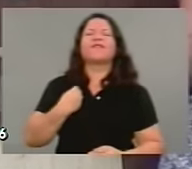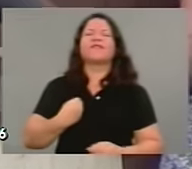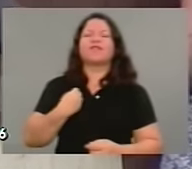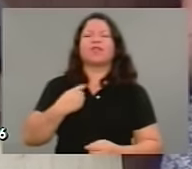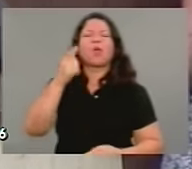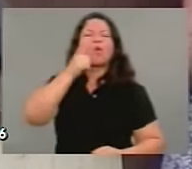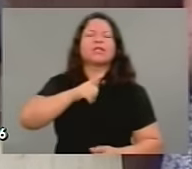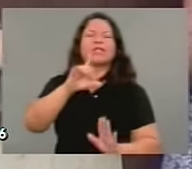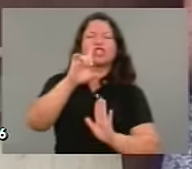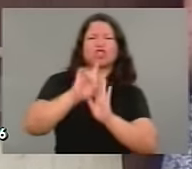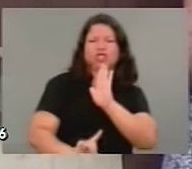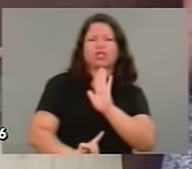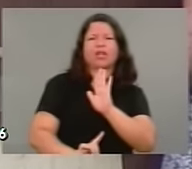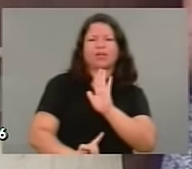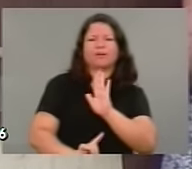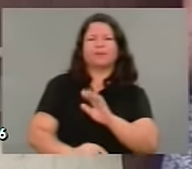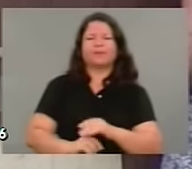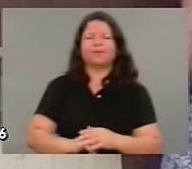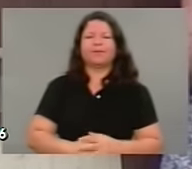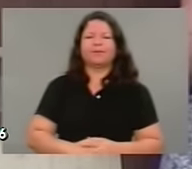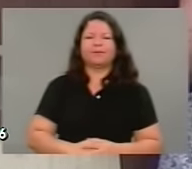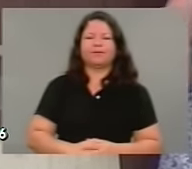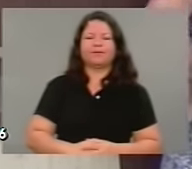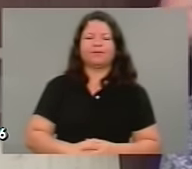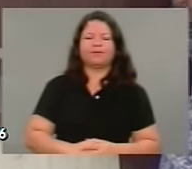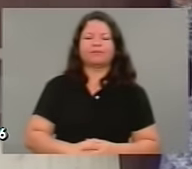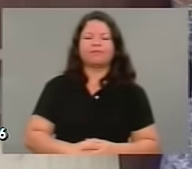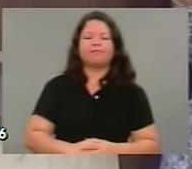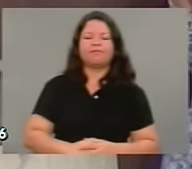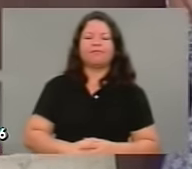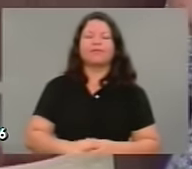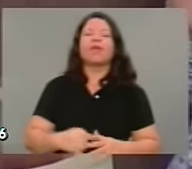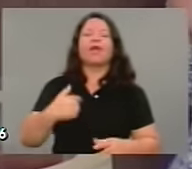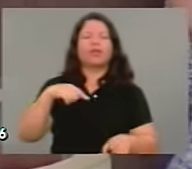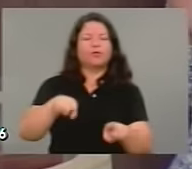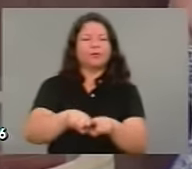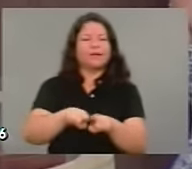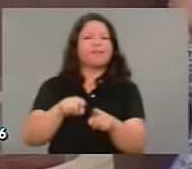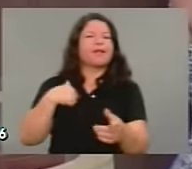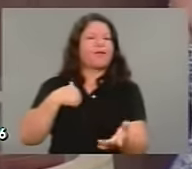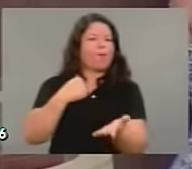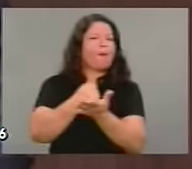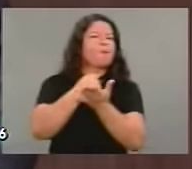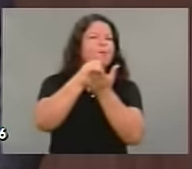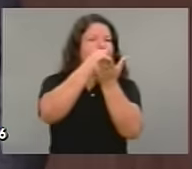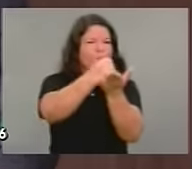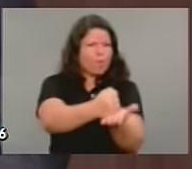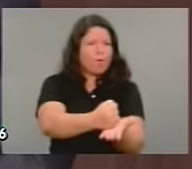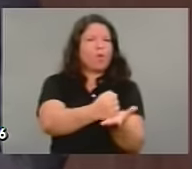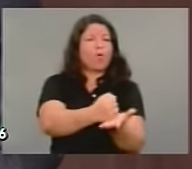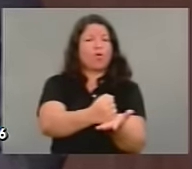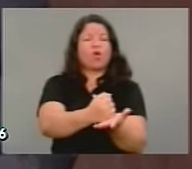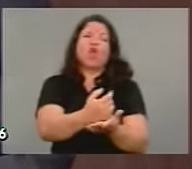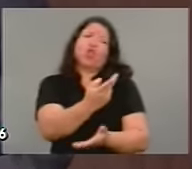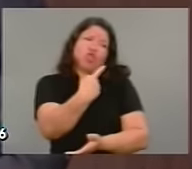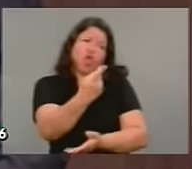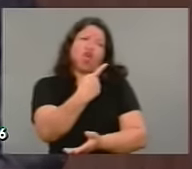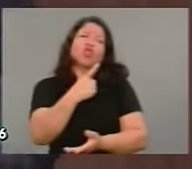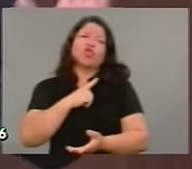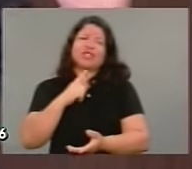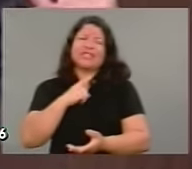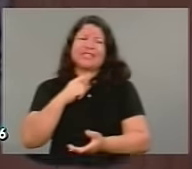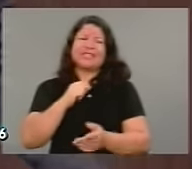Deputado Carlos Matos, por favor. Deputado Renato, eu queria me solidarizar com Vossa Excelência. Eu que nós temos diferenças profundas